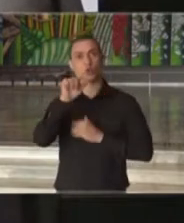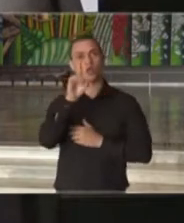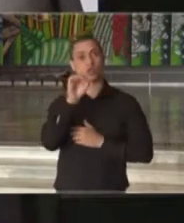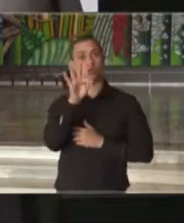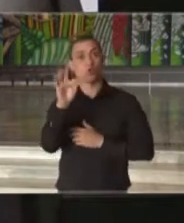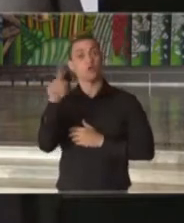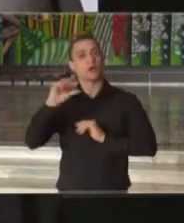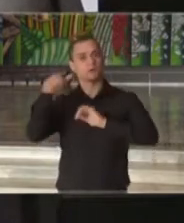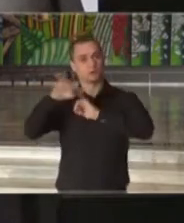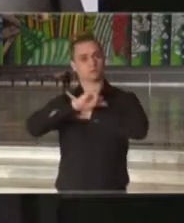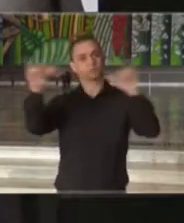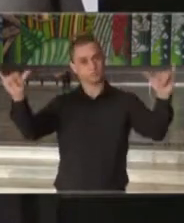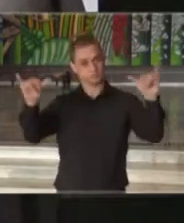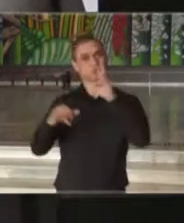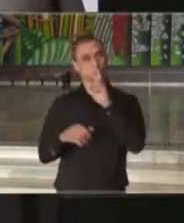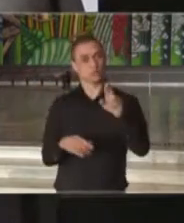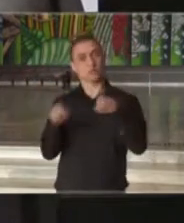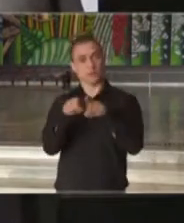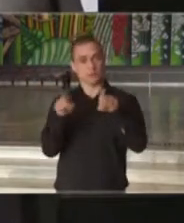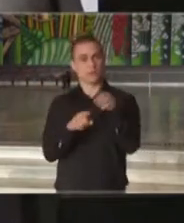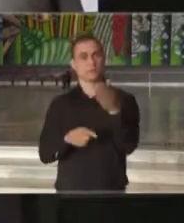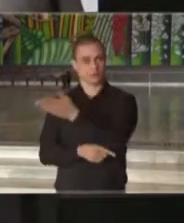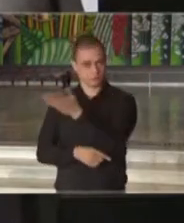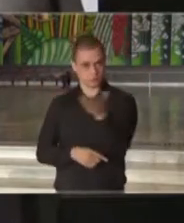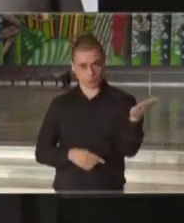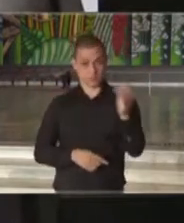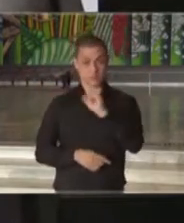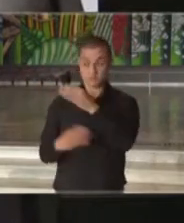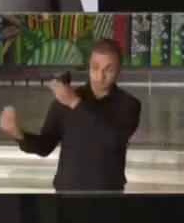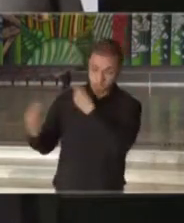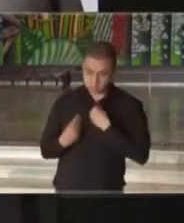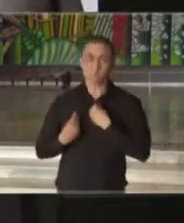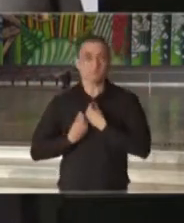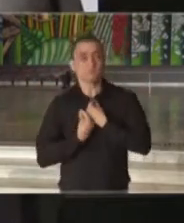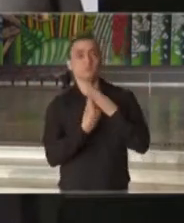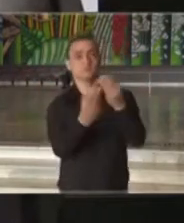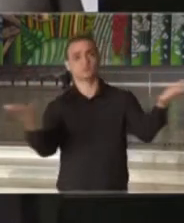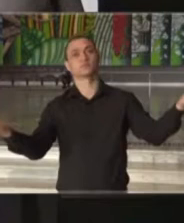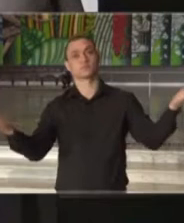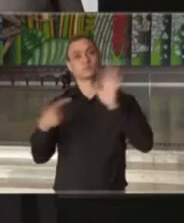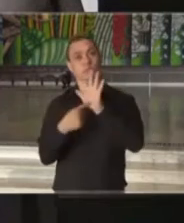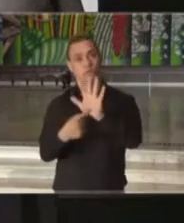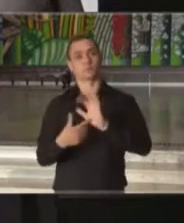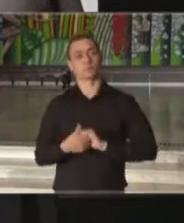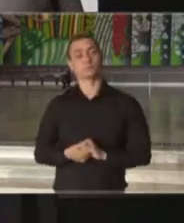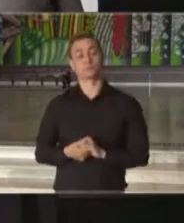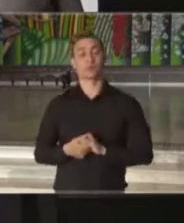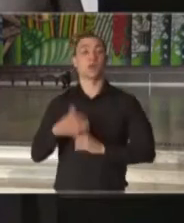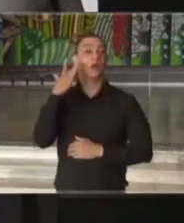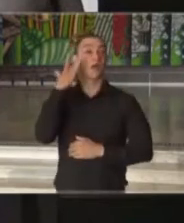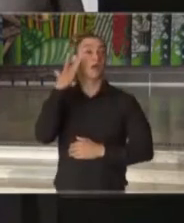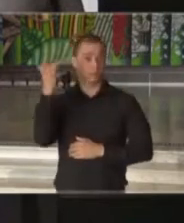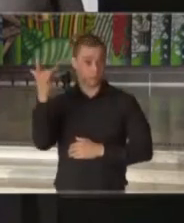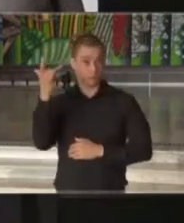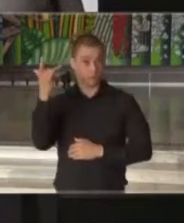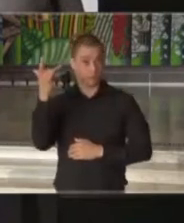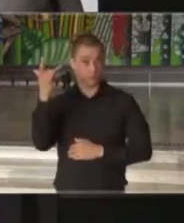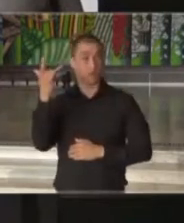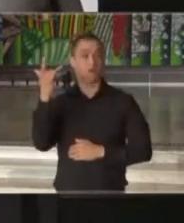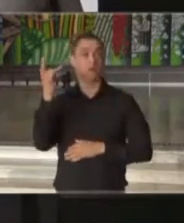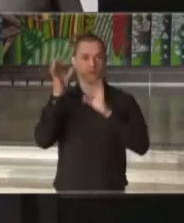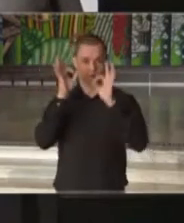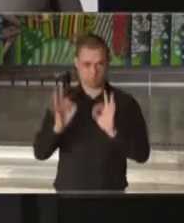divulgaremos o resultado também, tão logo possamos tê-lo em mãos. E amanhã, tendo a